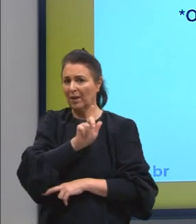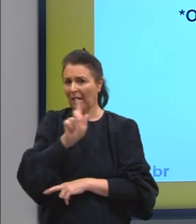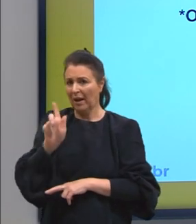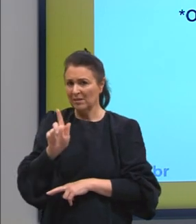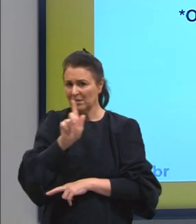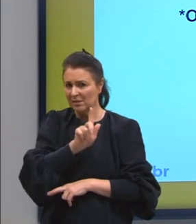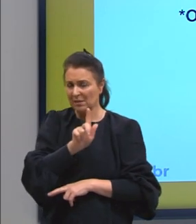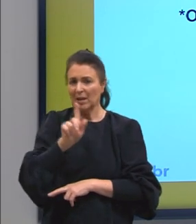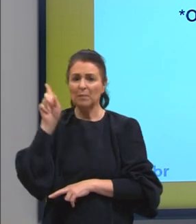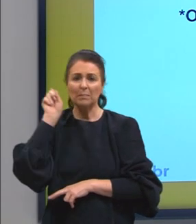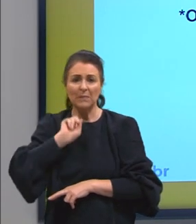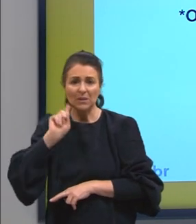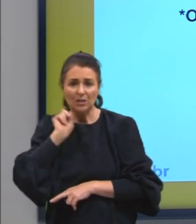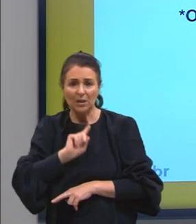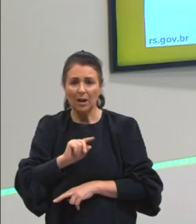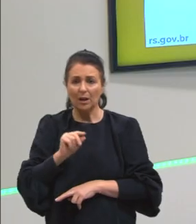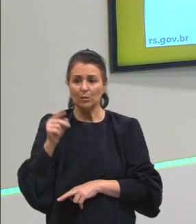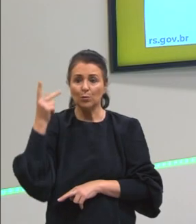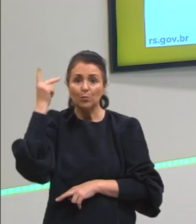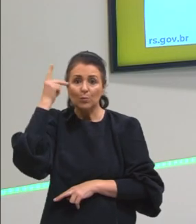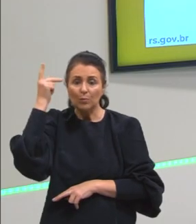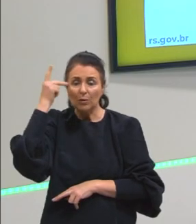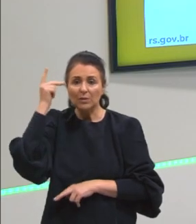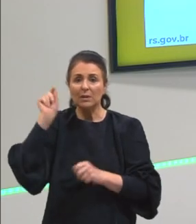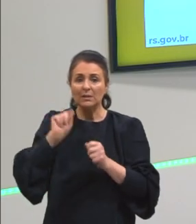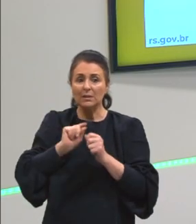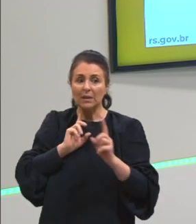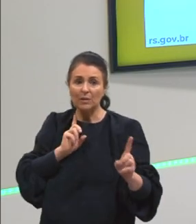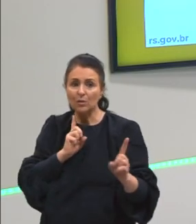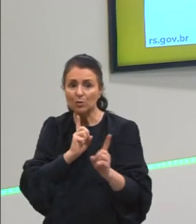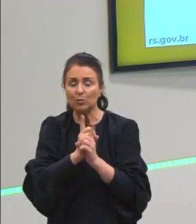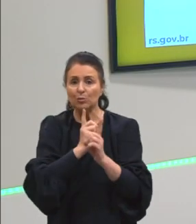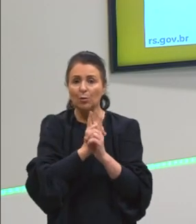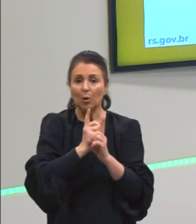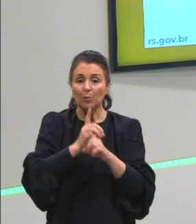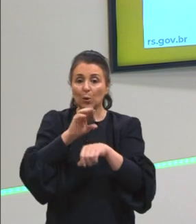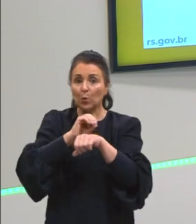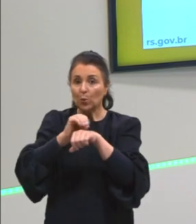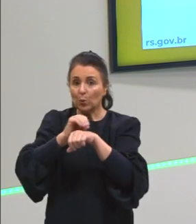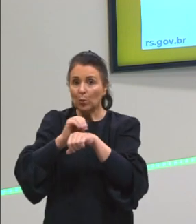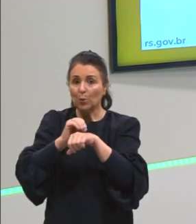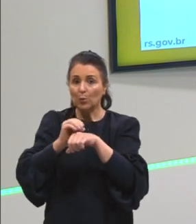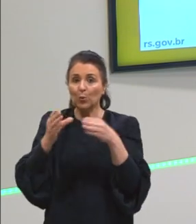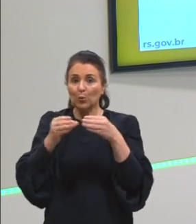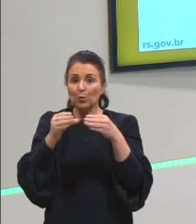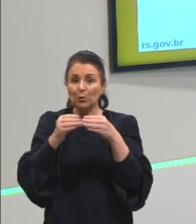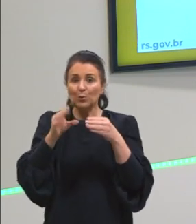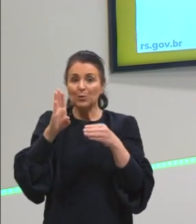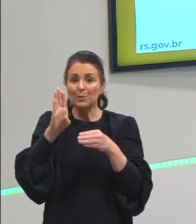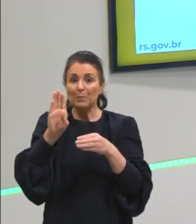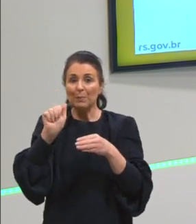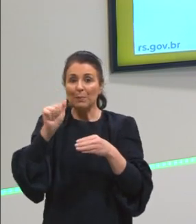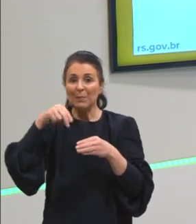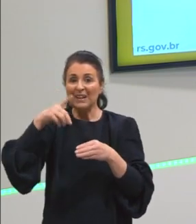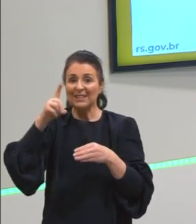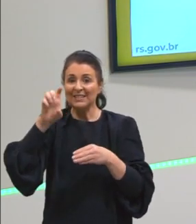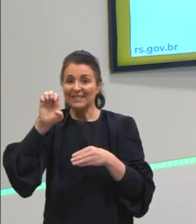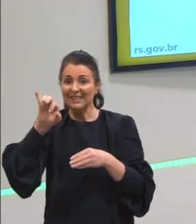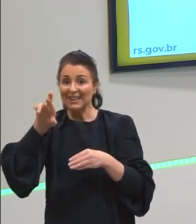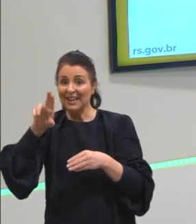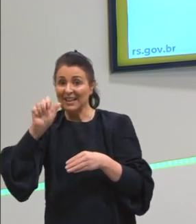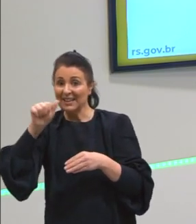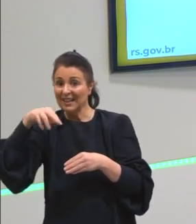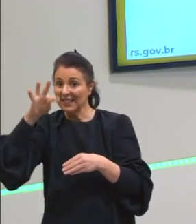Minas Gerais e Goiás, os paulistas fazem as descobertas do ouro, né? bandeirantes, as suas entradas e bandeiras